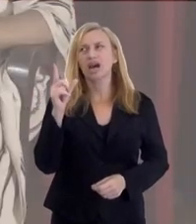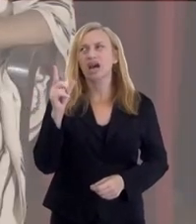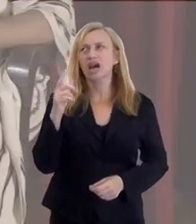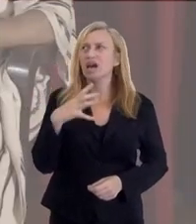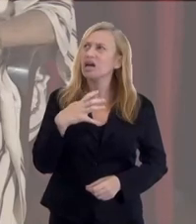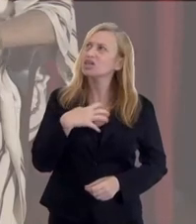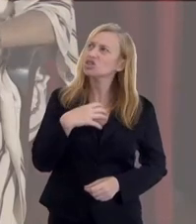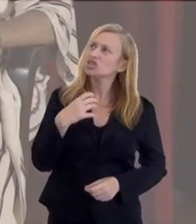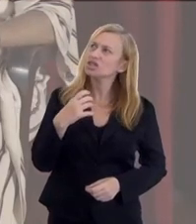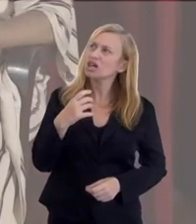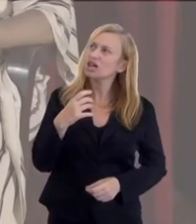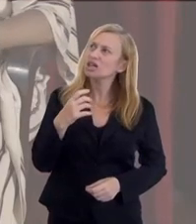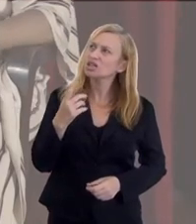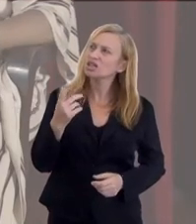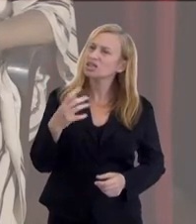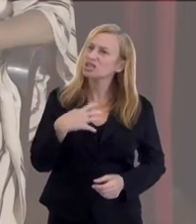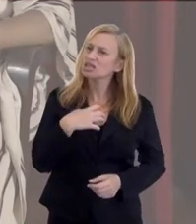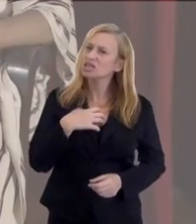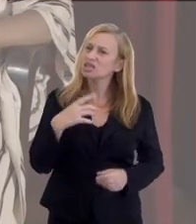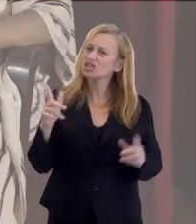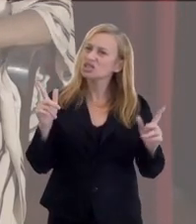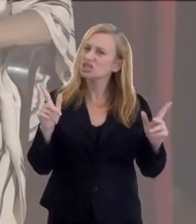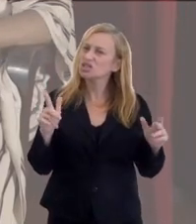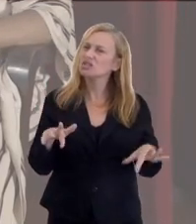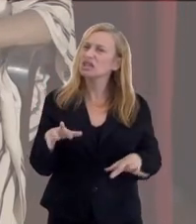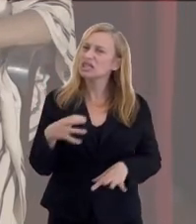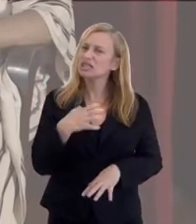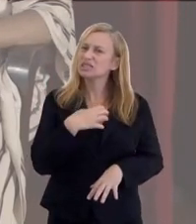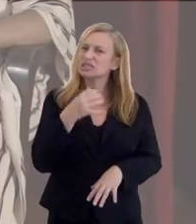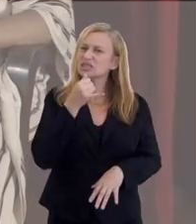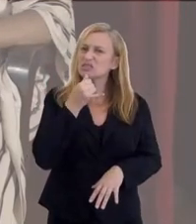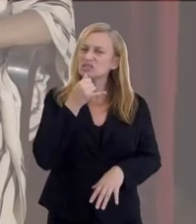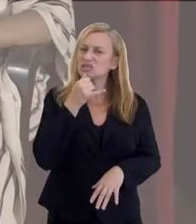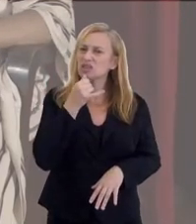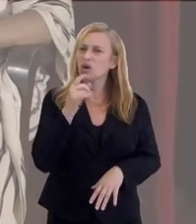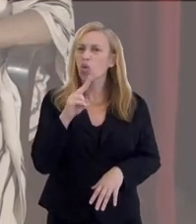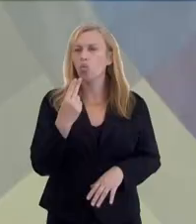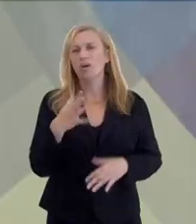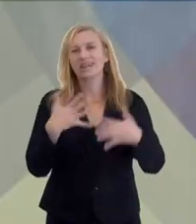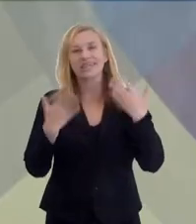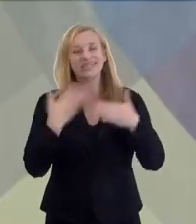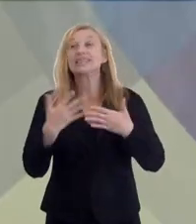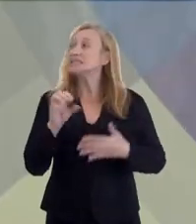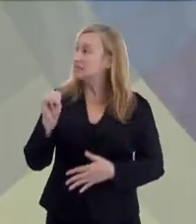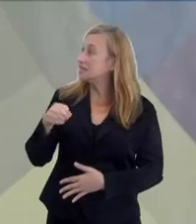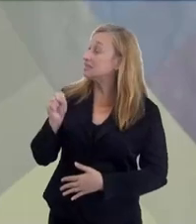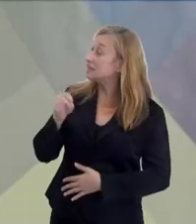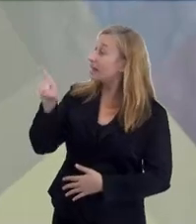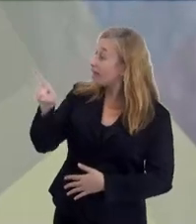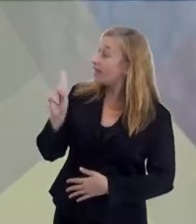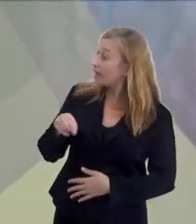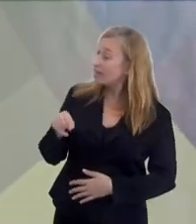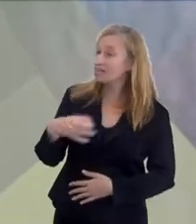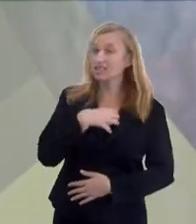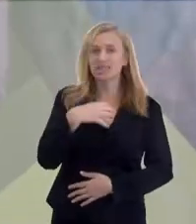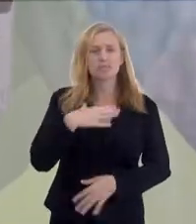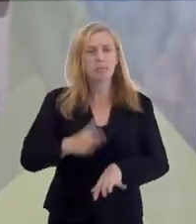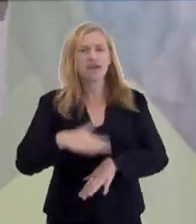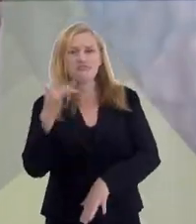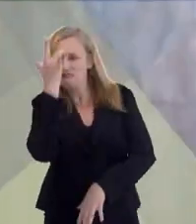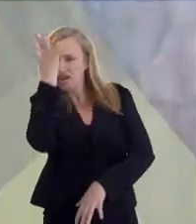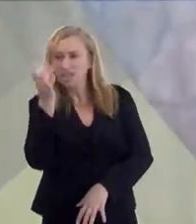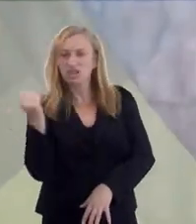diferente, às vezes, de tristeza ou de alegria? Perfeito, é isso. Às vezes, o sentimento vem mais